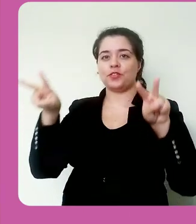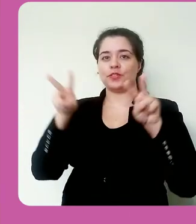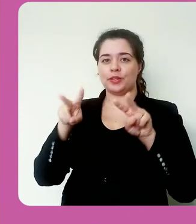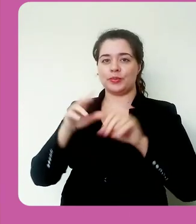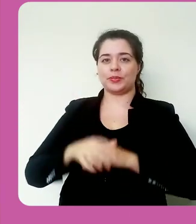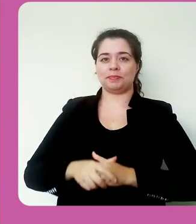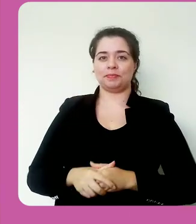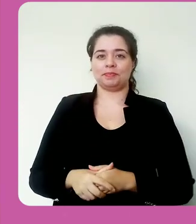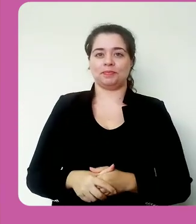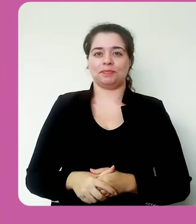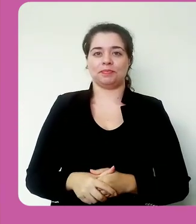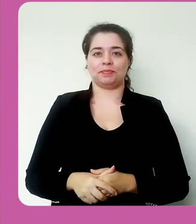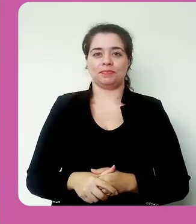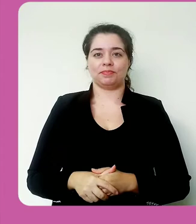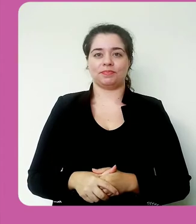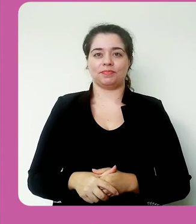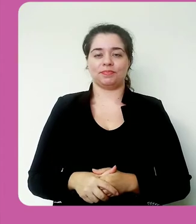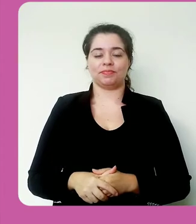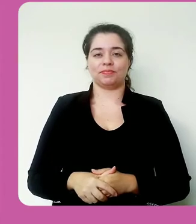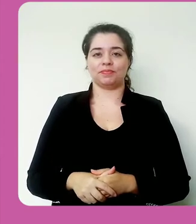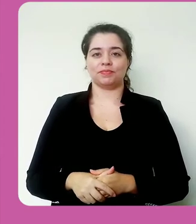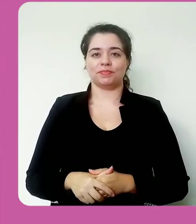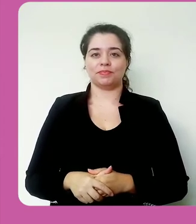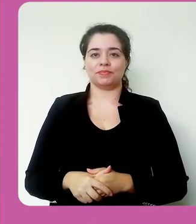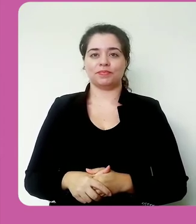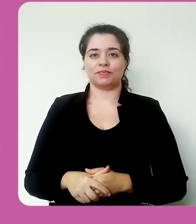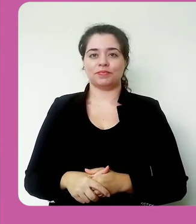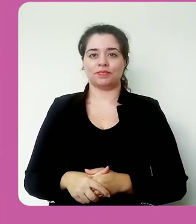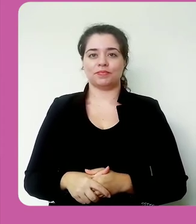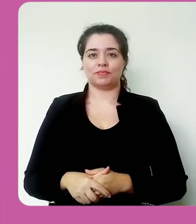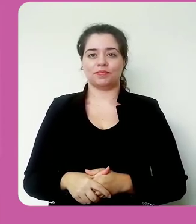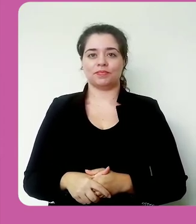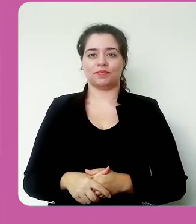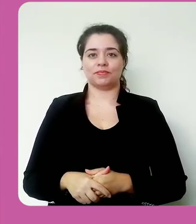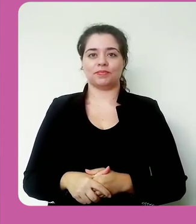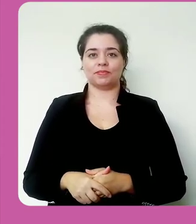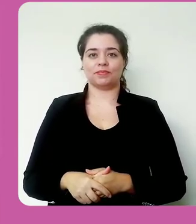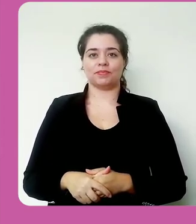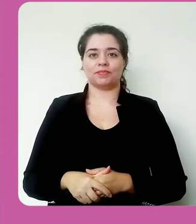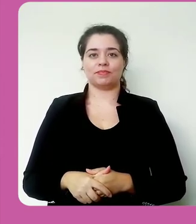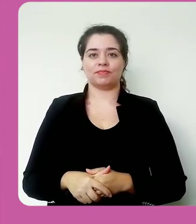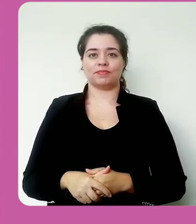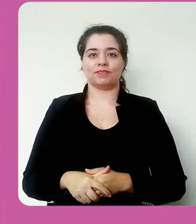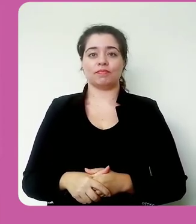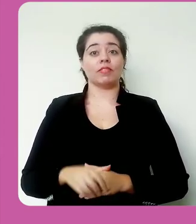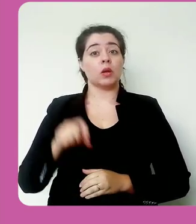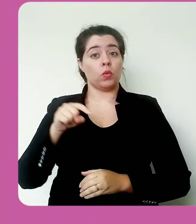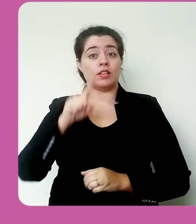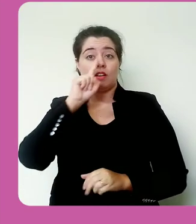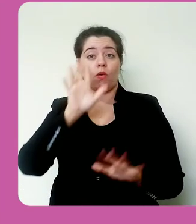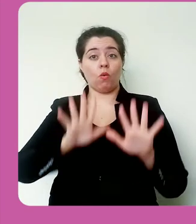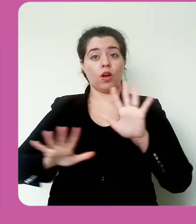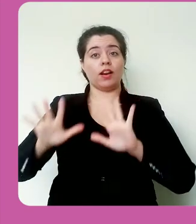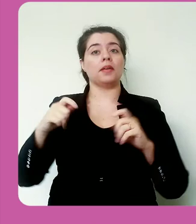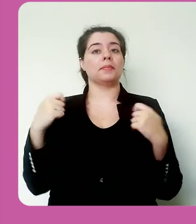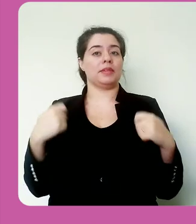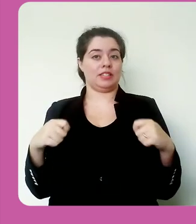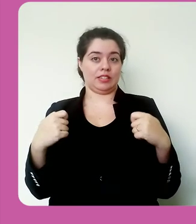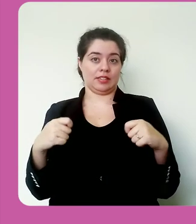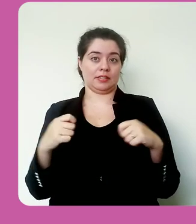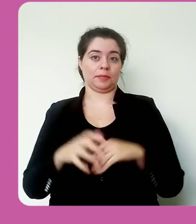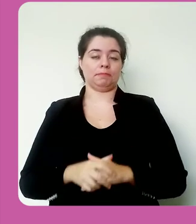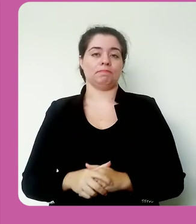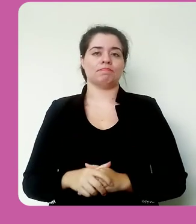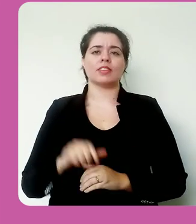aqui a minha submissão. Viram? Então, esse é um cuidado que a gente tem que ter. Se nós